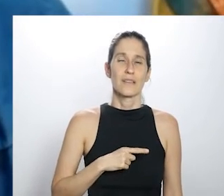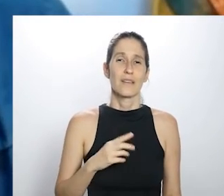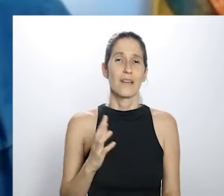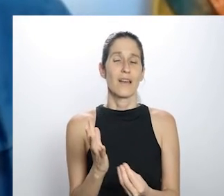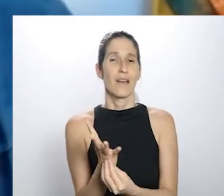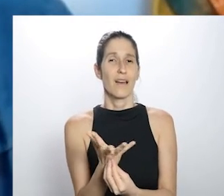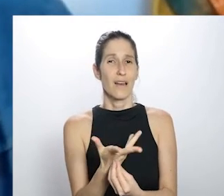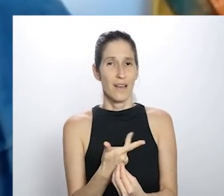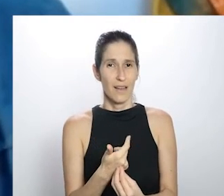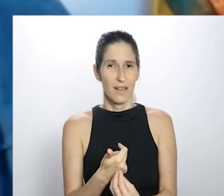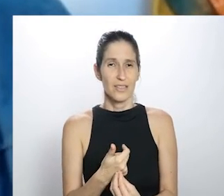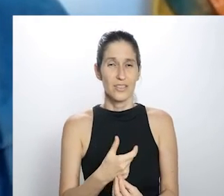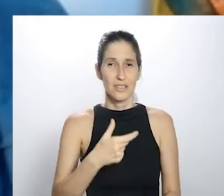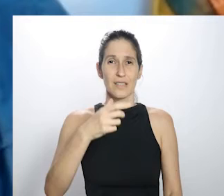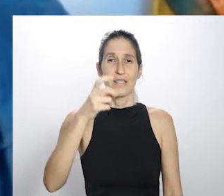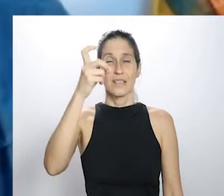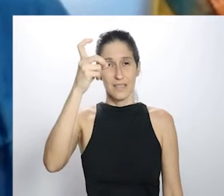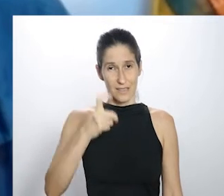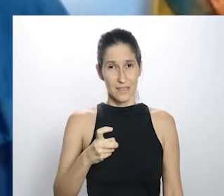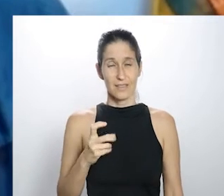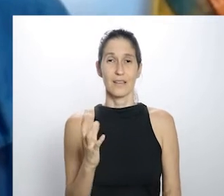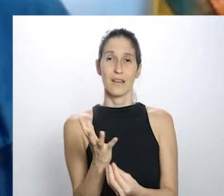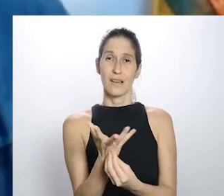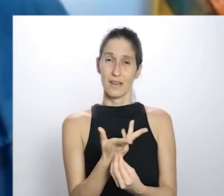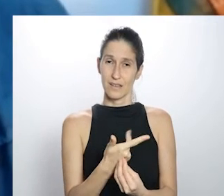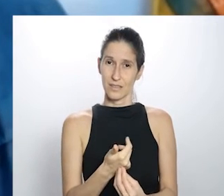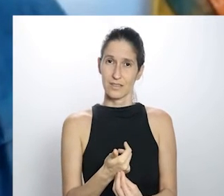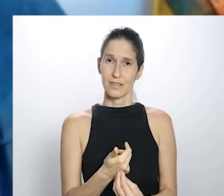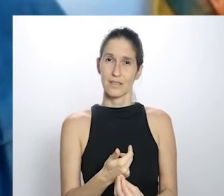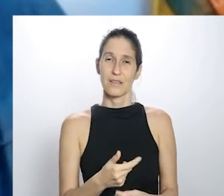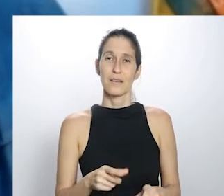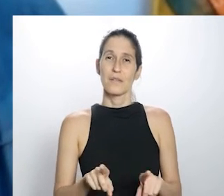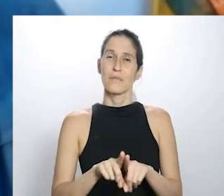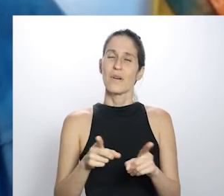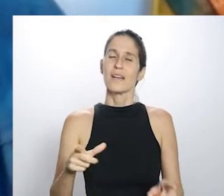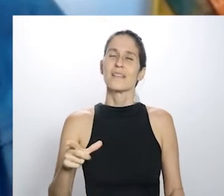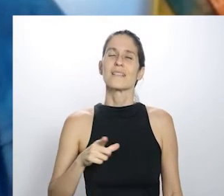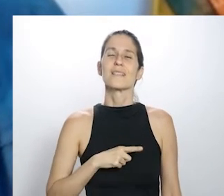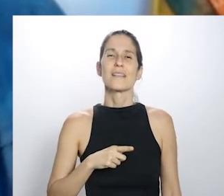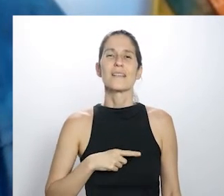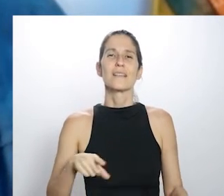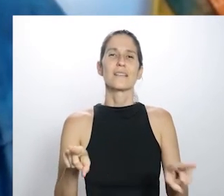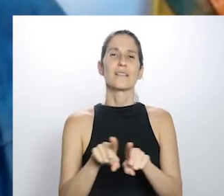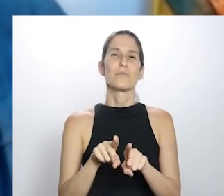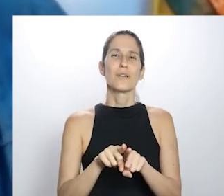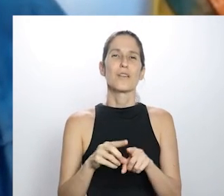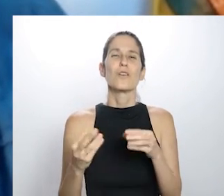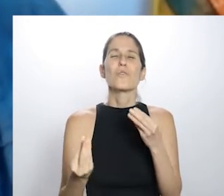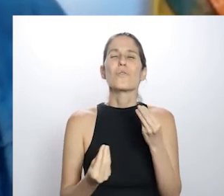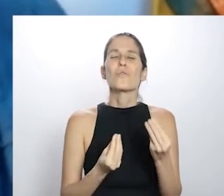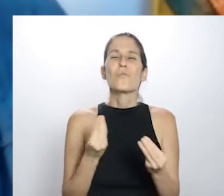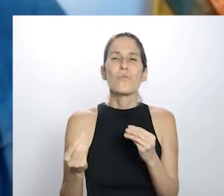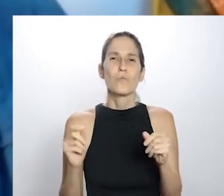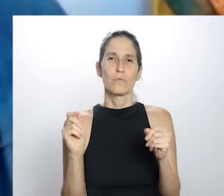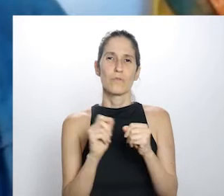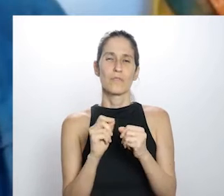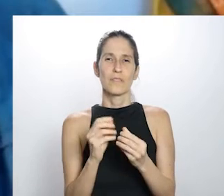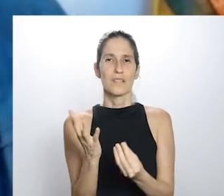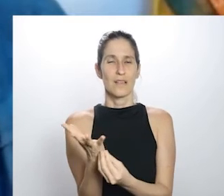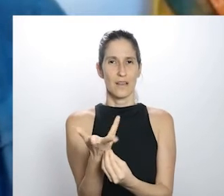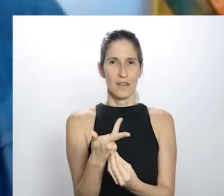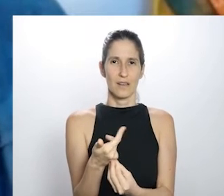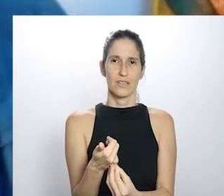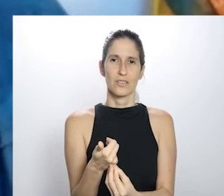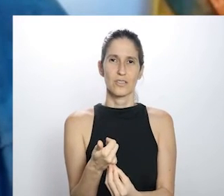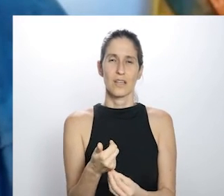ser artista e do fazer artístico, existe o artistismo artístico, que é a arte de ser artista. E,